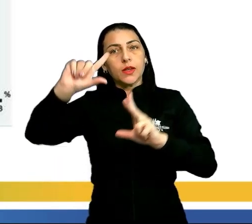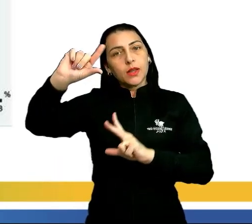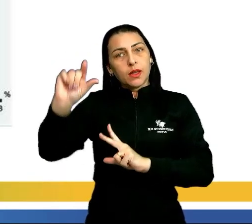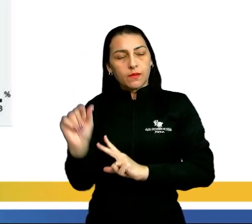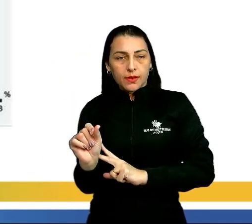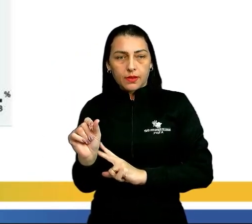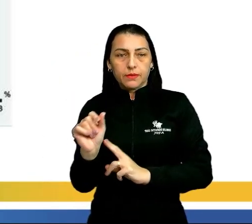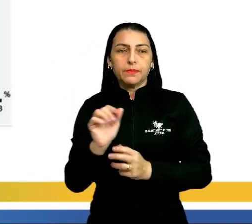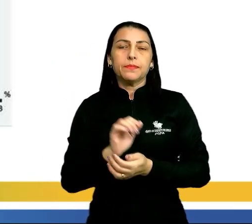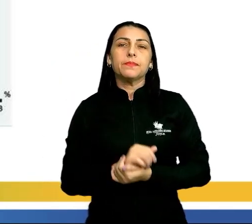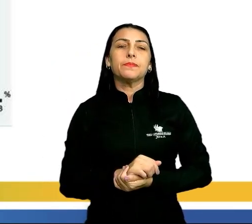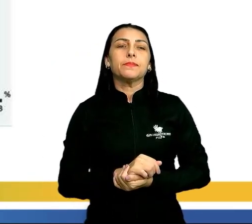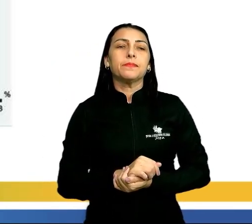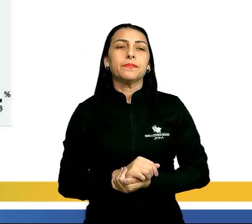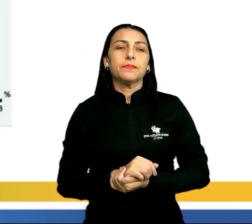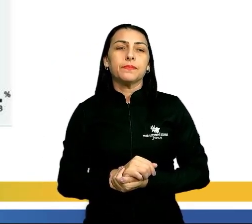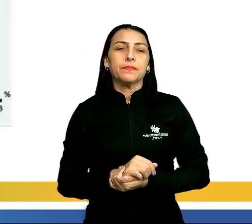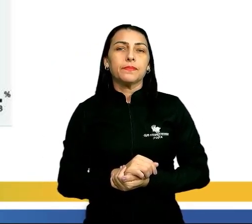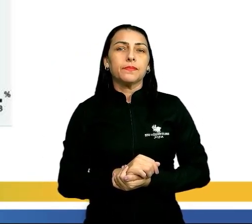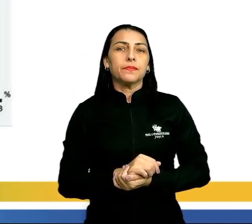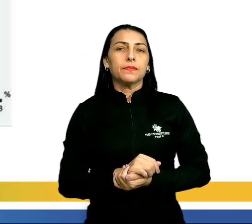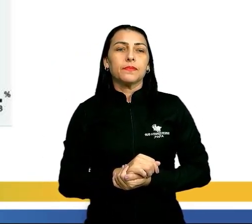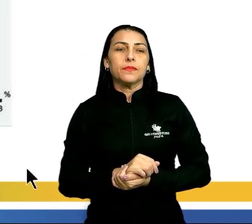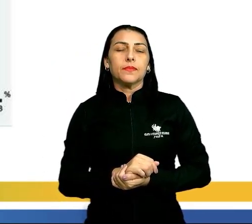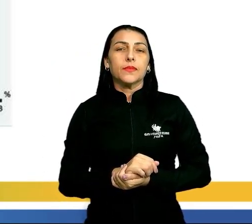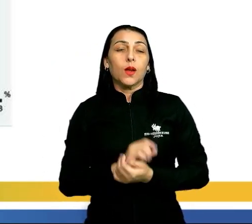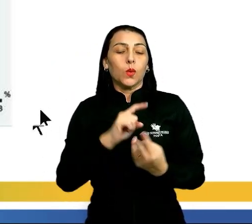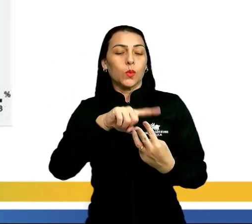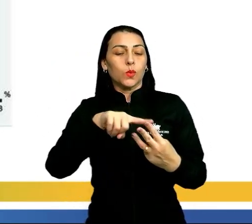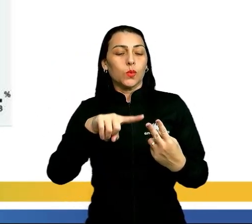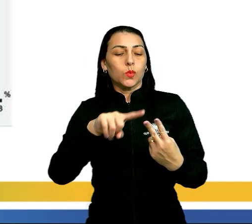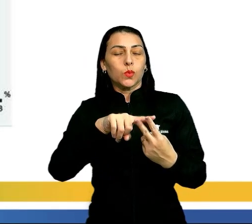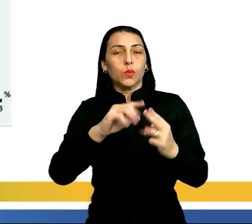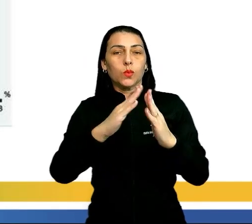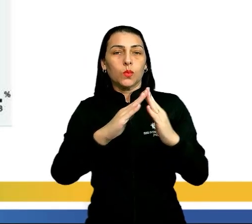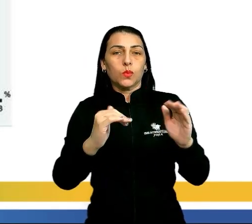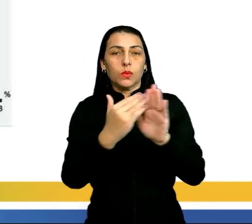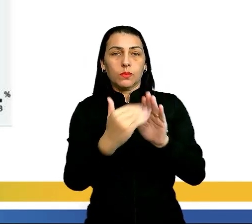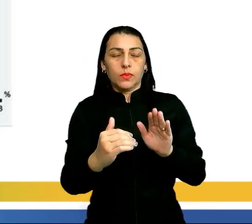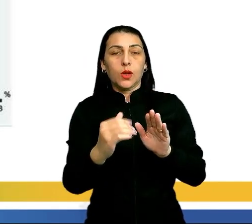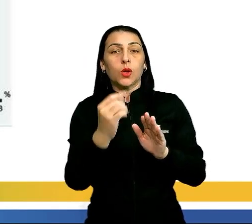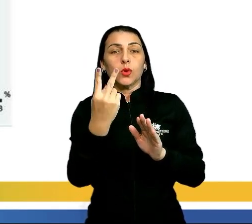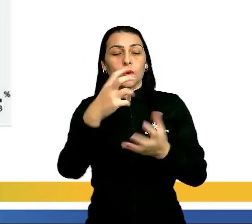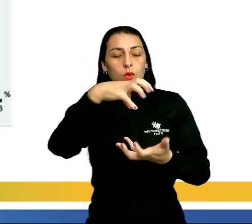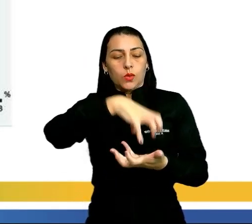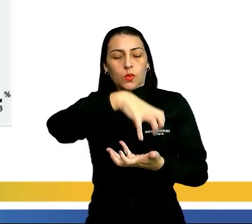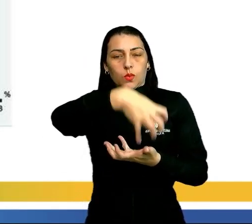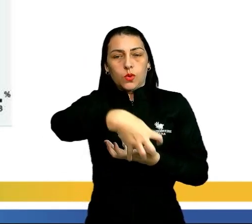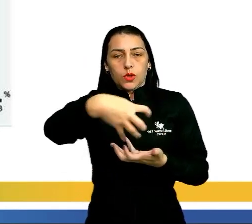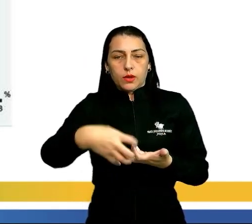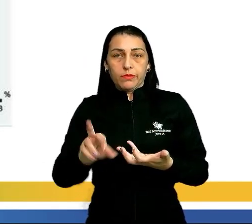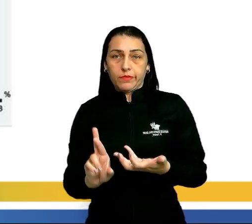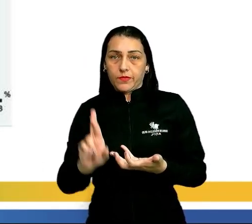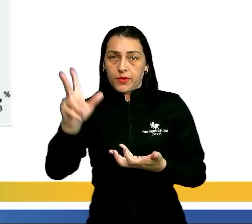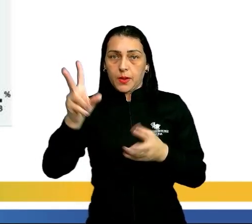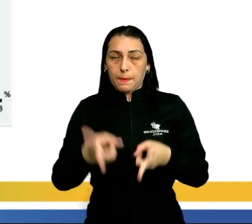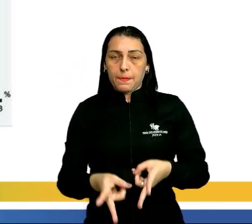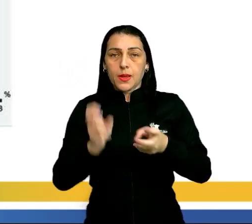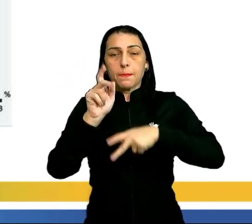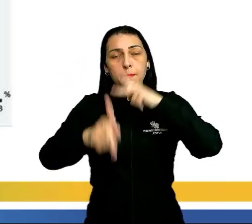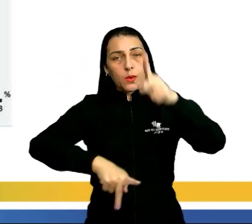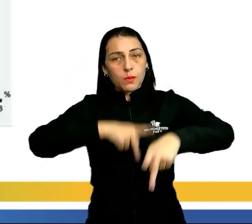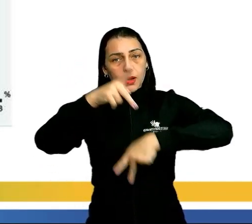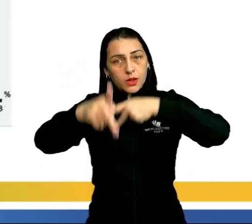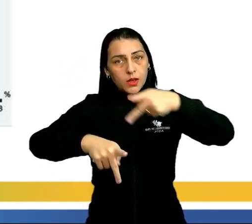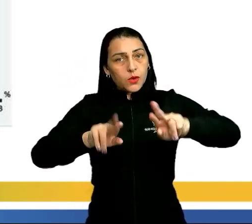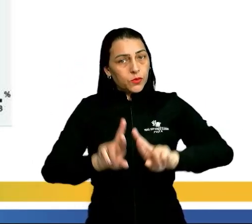da África. Então, essas são duas pirâmides de dois continentes e a gente percebe populações